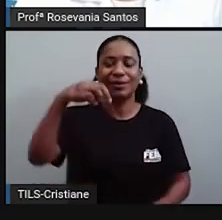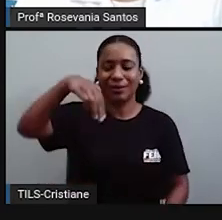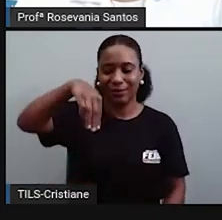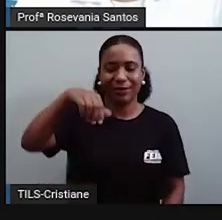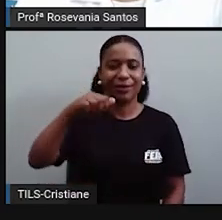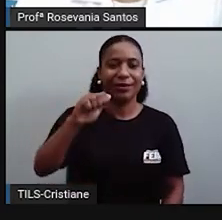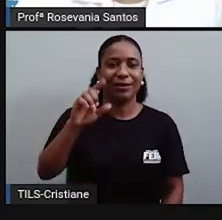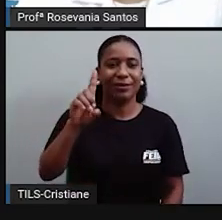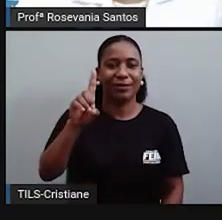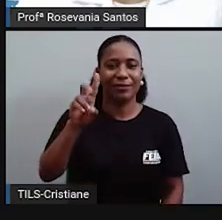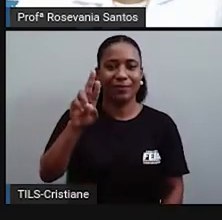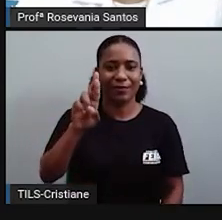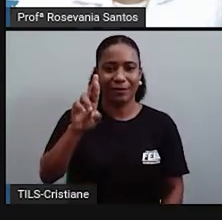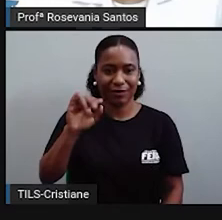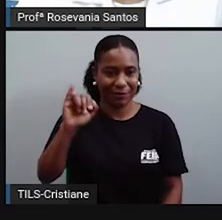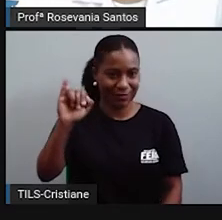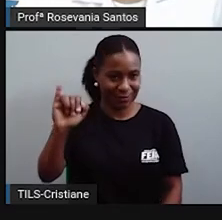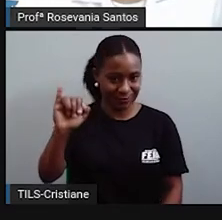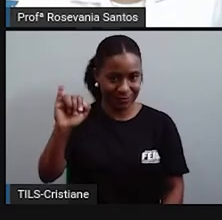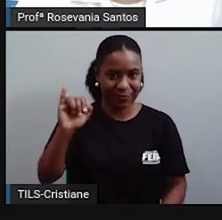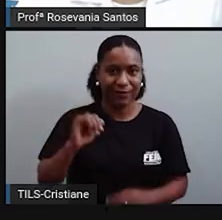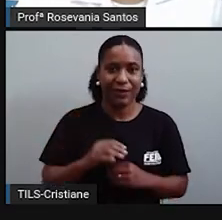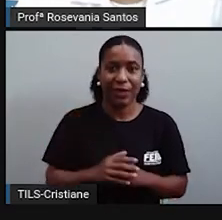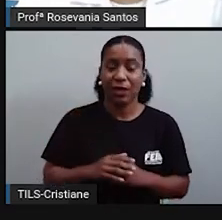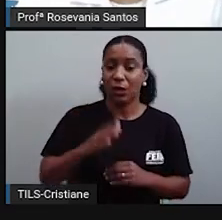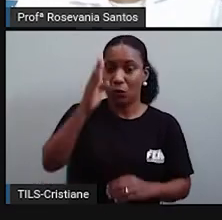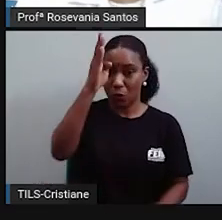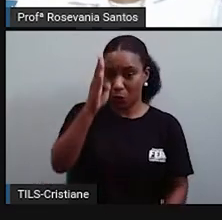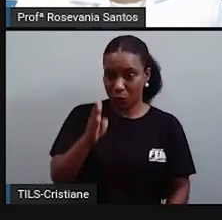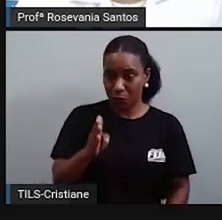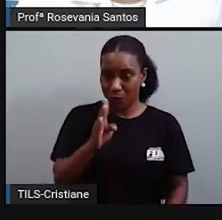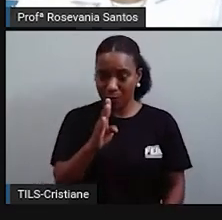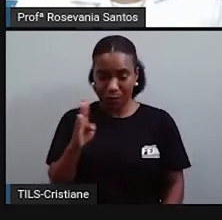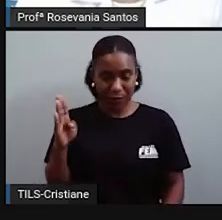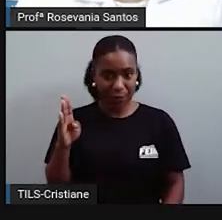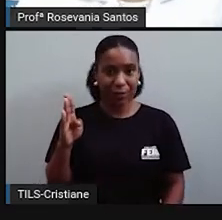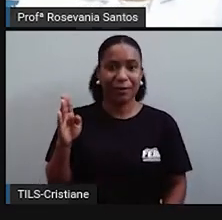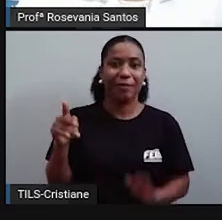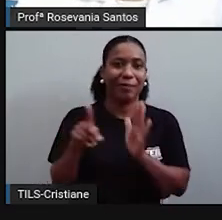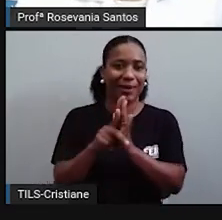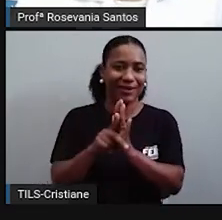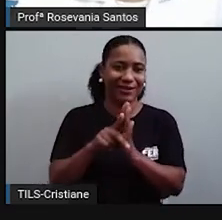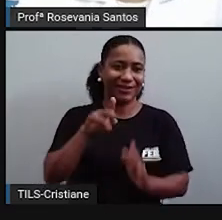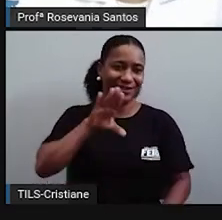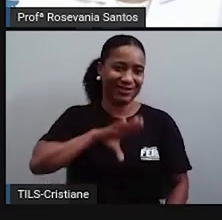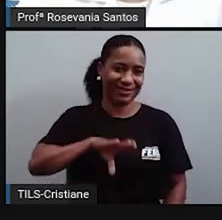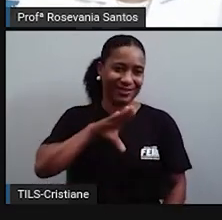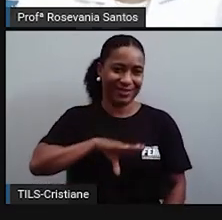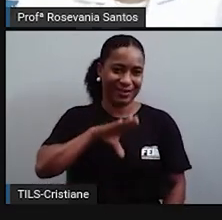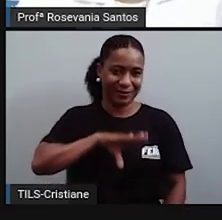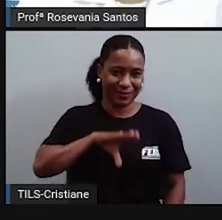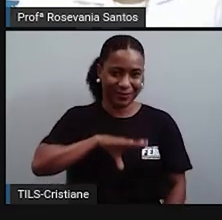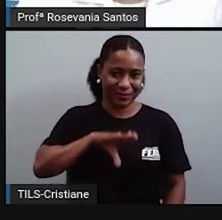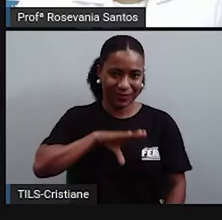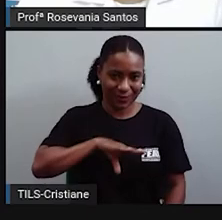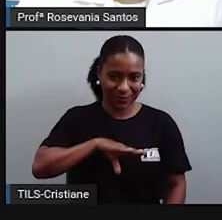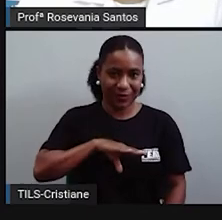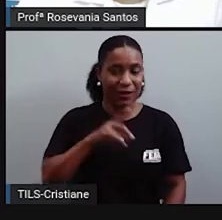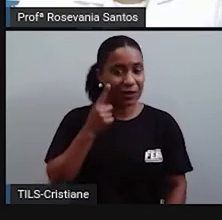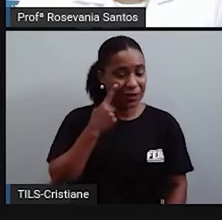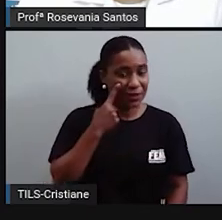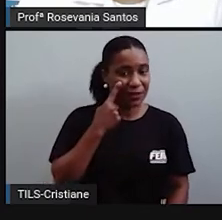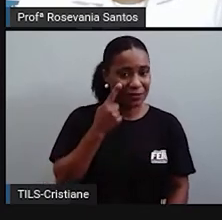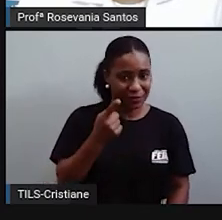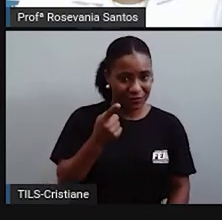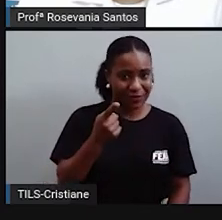até porque Portugal já estava mesmo na detenção da Espanha. Então, se levar em consideração a posse